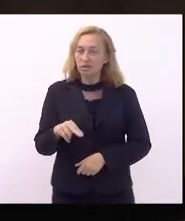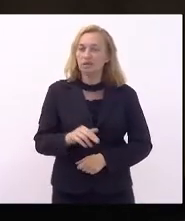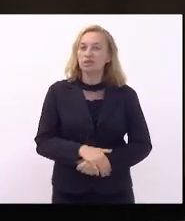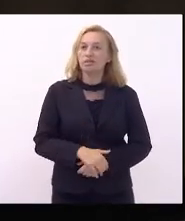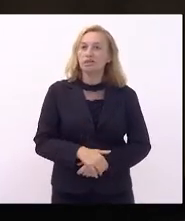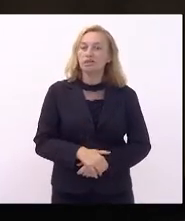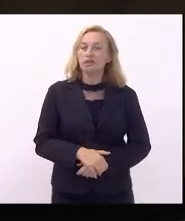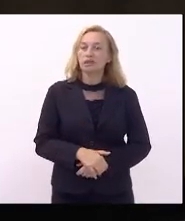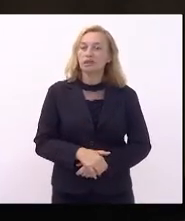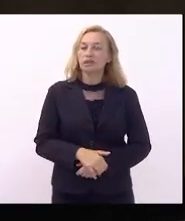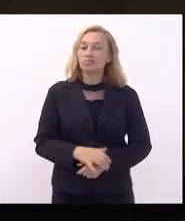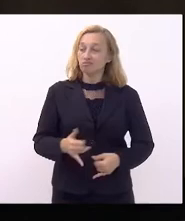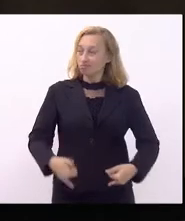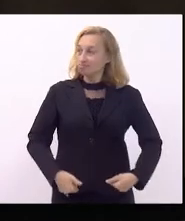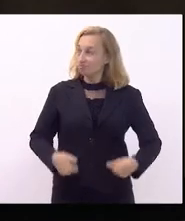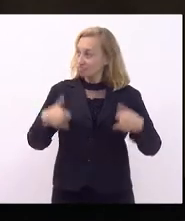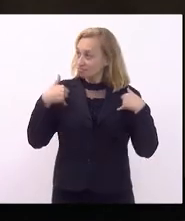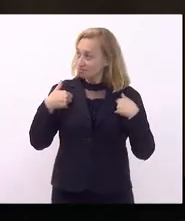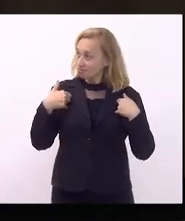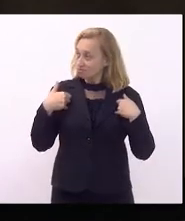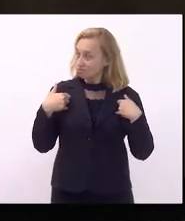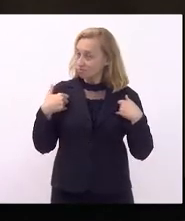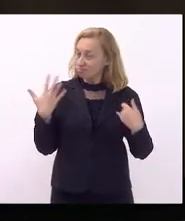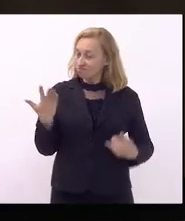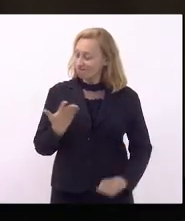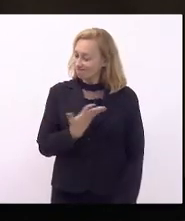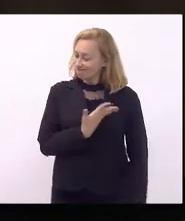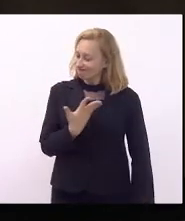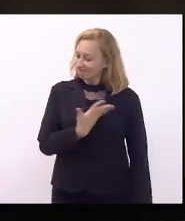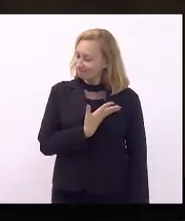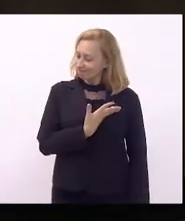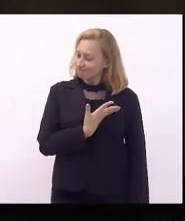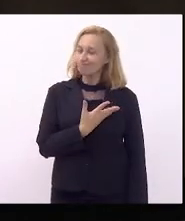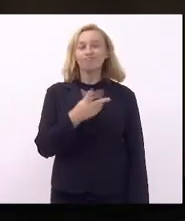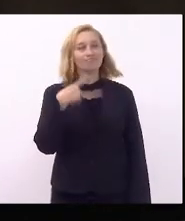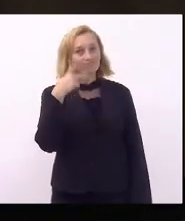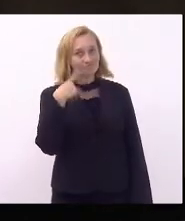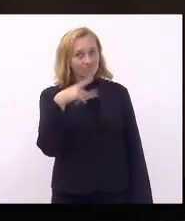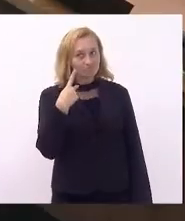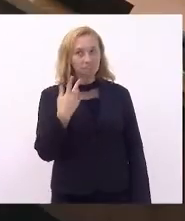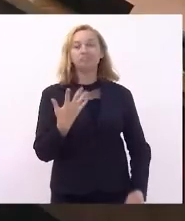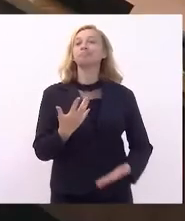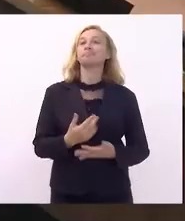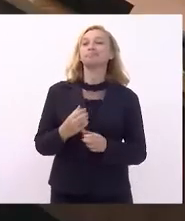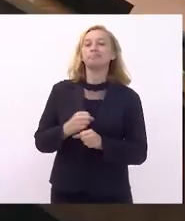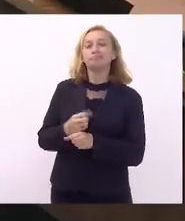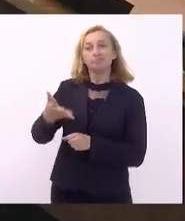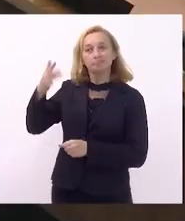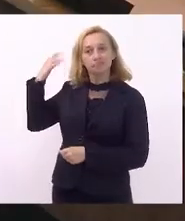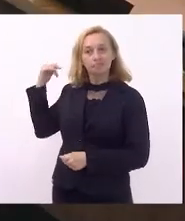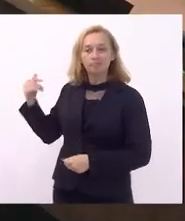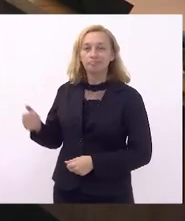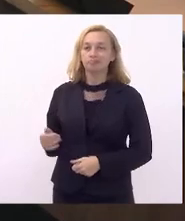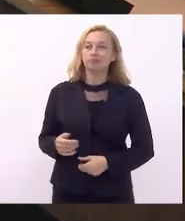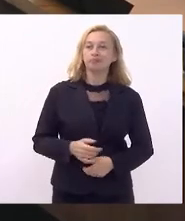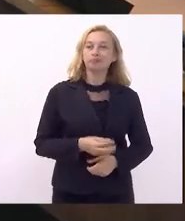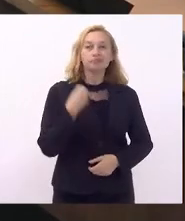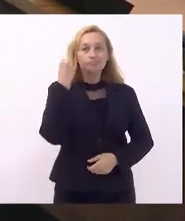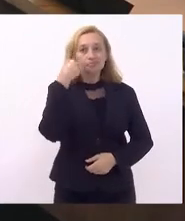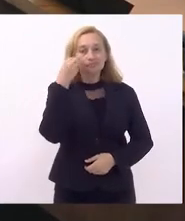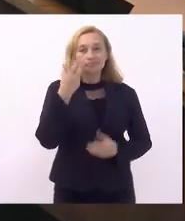de quem eu tive a honra de ser colega neste Parlamento, na legislatura passada, foi uma das minhas grandes